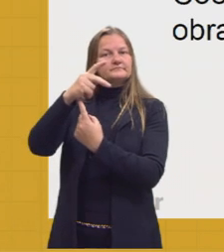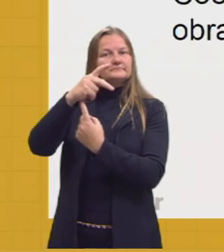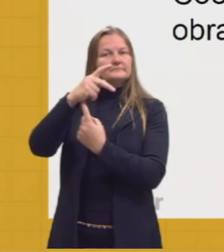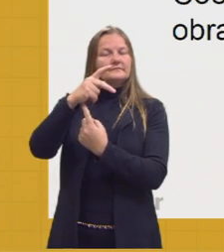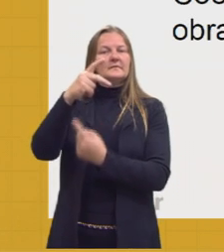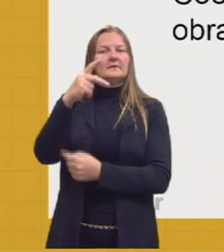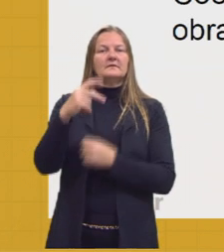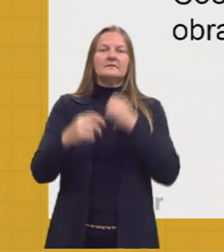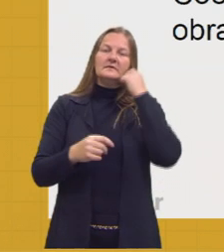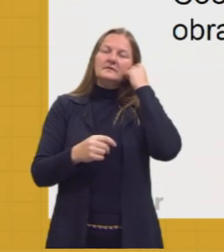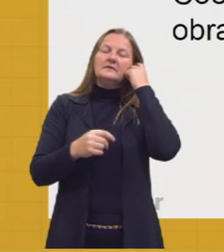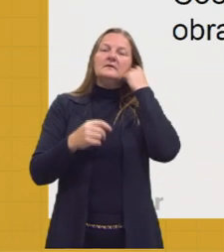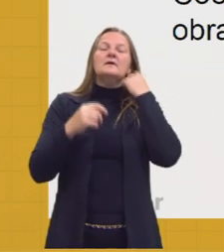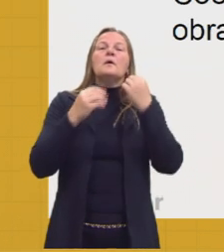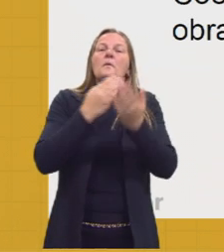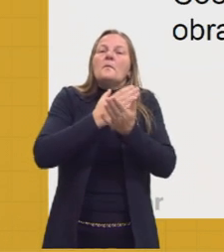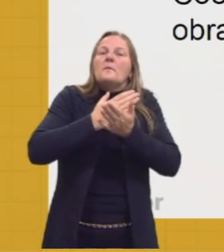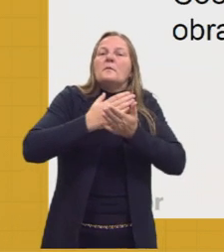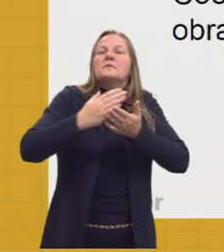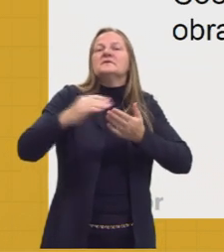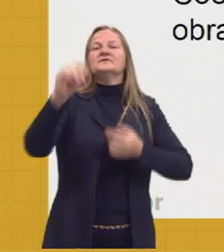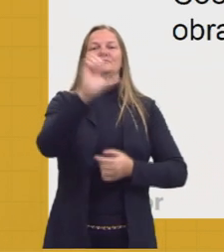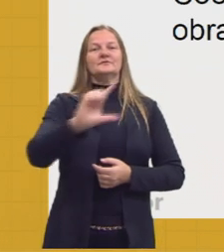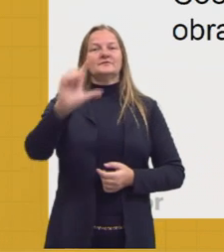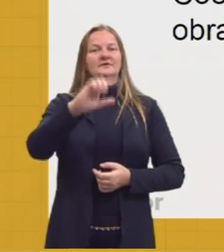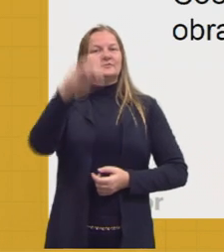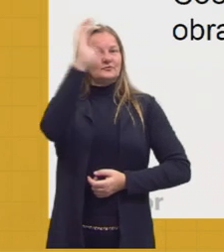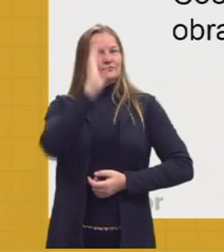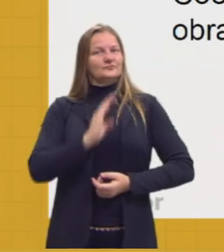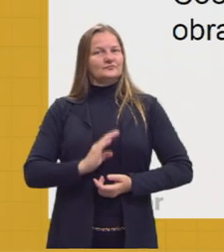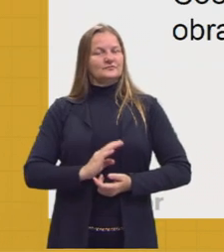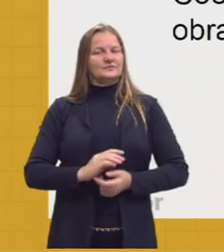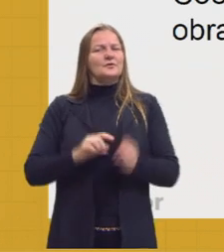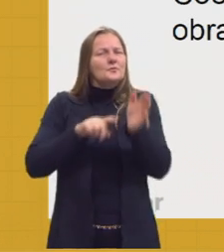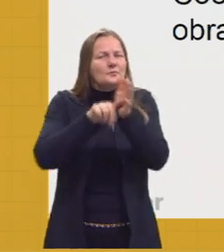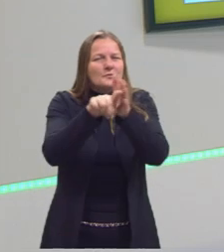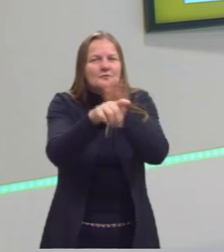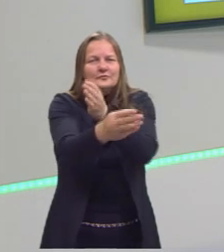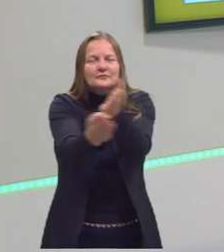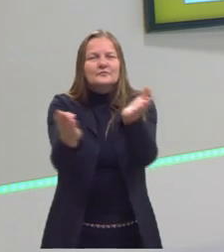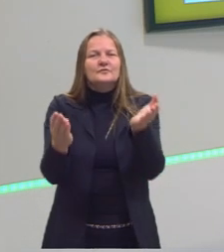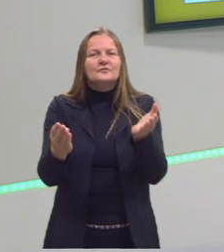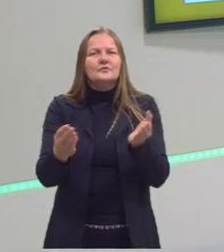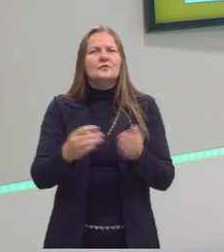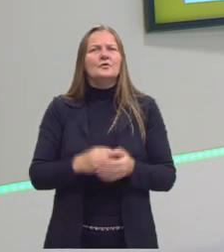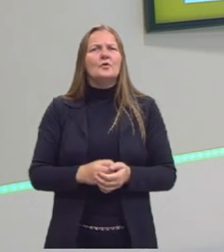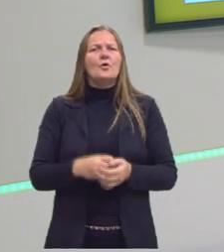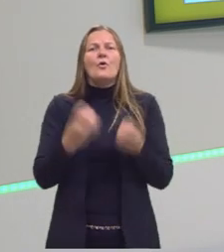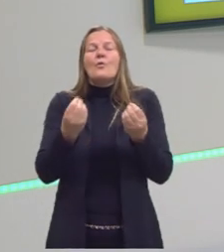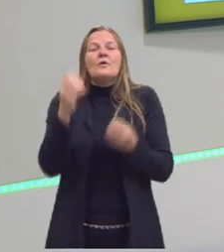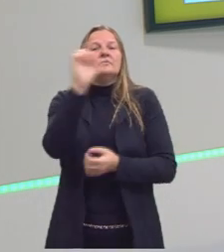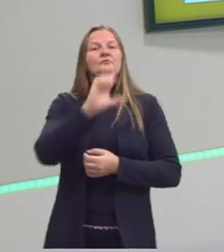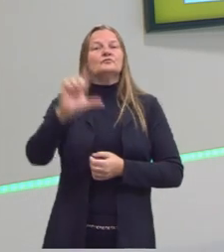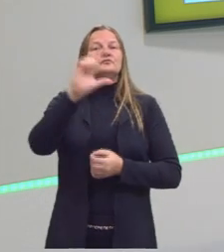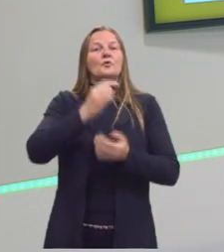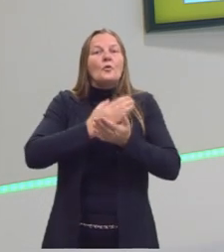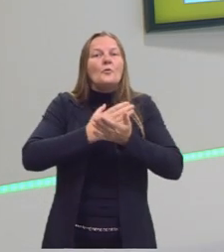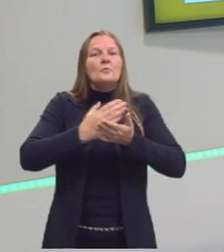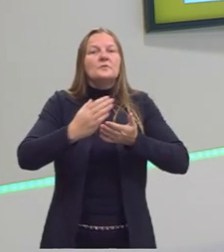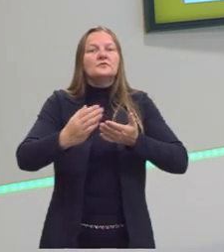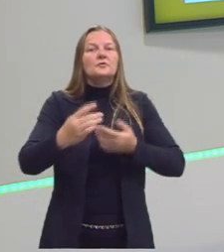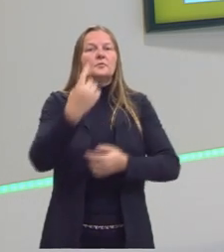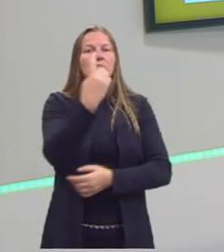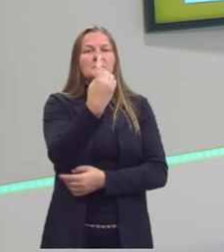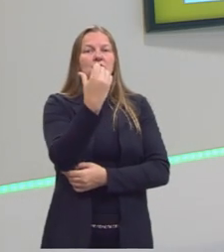como o início da literatura no Brasil. Então se eu pergunto para vocês, quando que iniciou a literatura no Brasil? Em